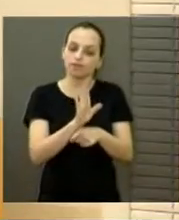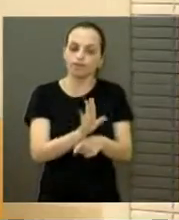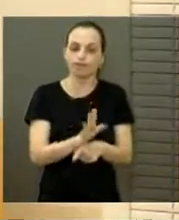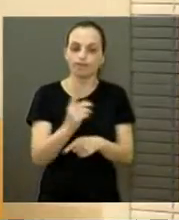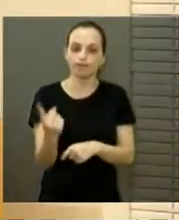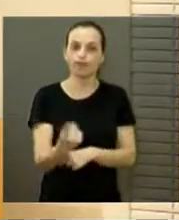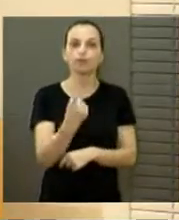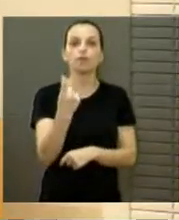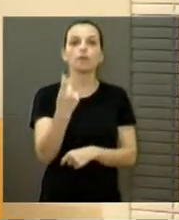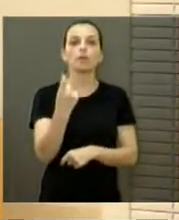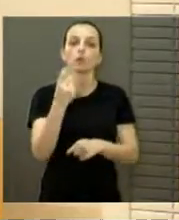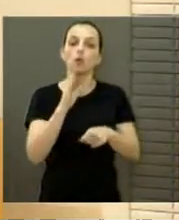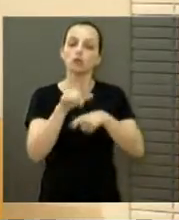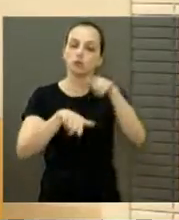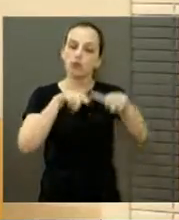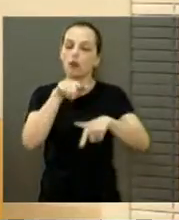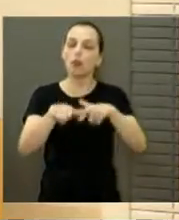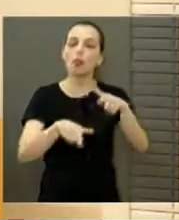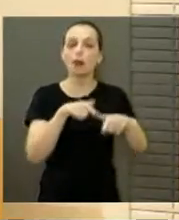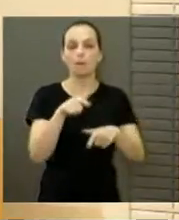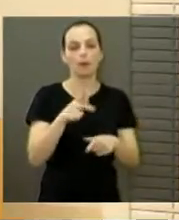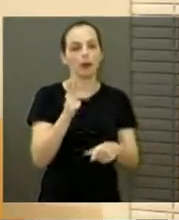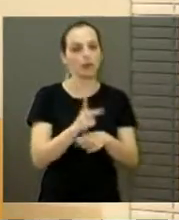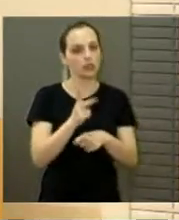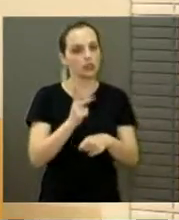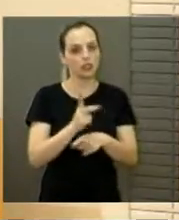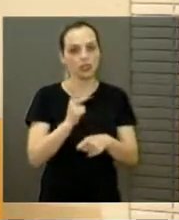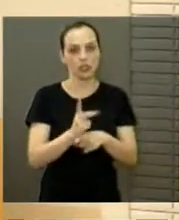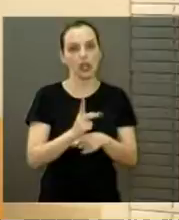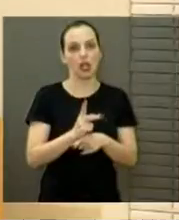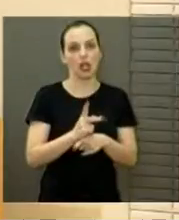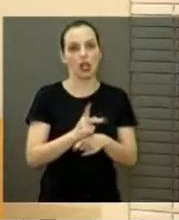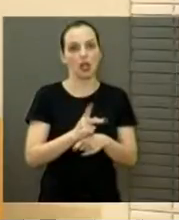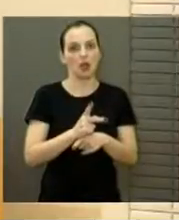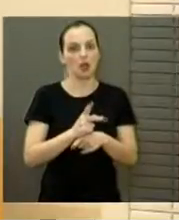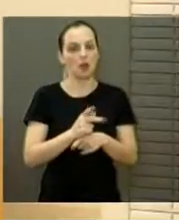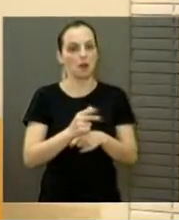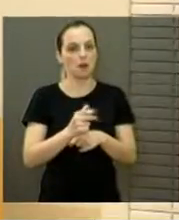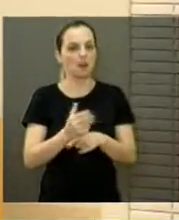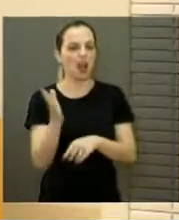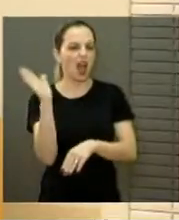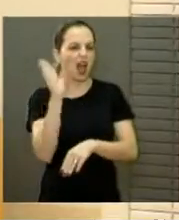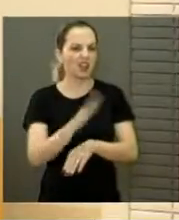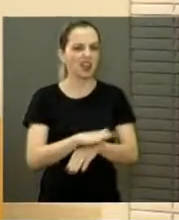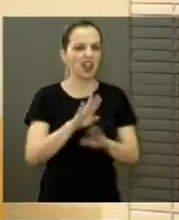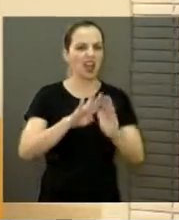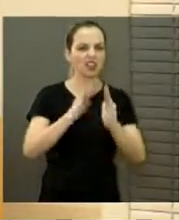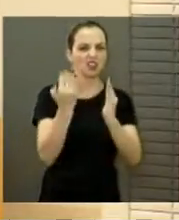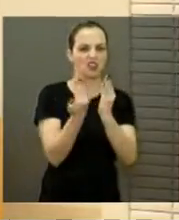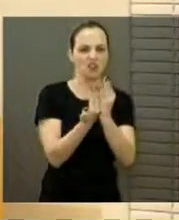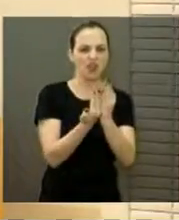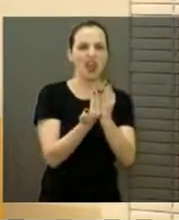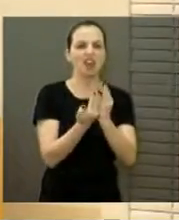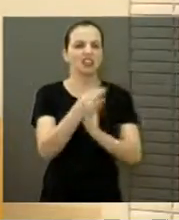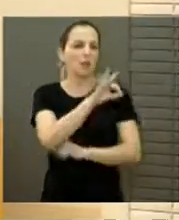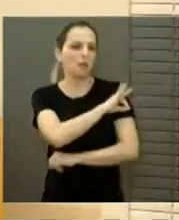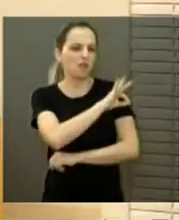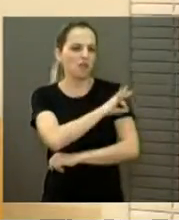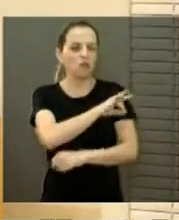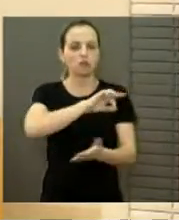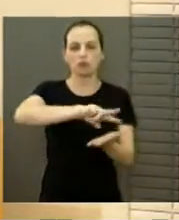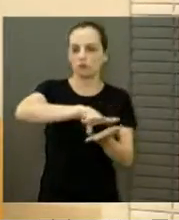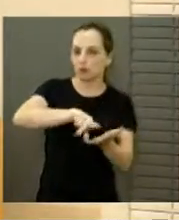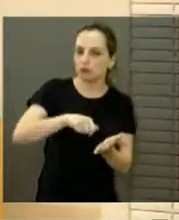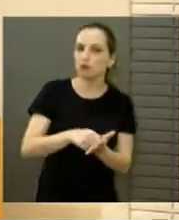única que atende 24 horas por dia. Há seis horas fecha o fórum, fecha a prefeitura, fecha, enfim,